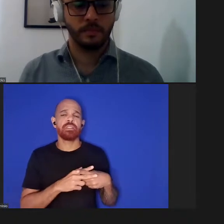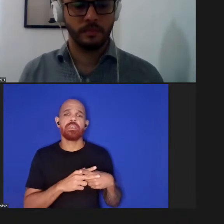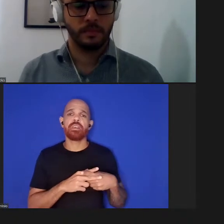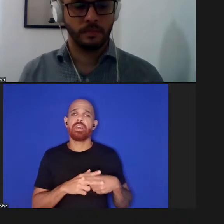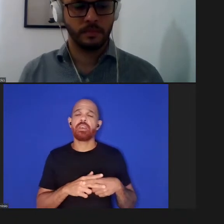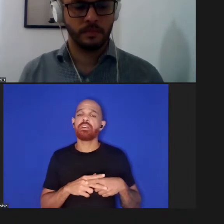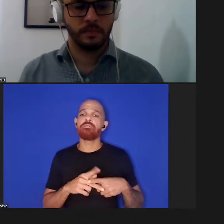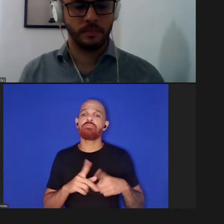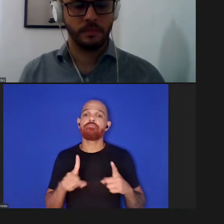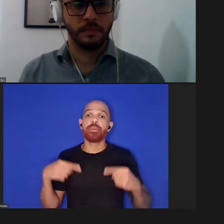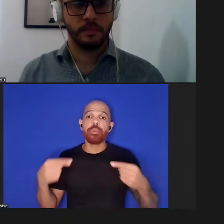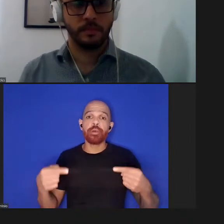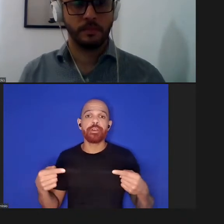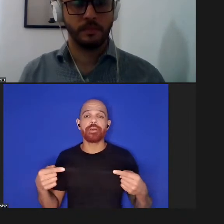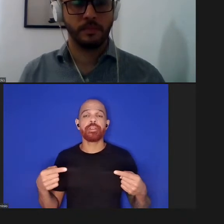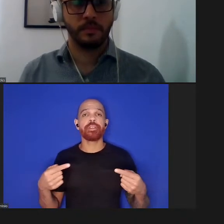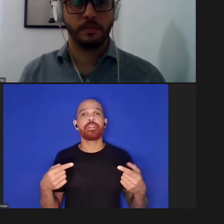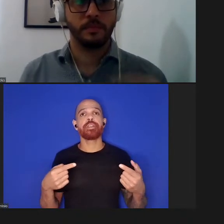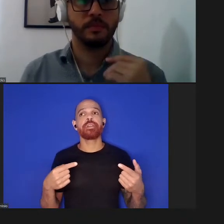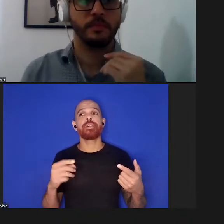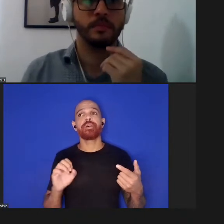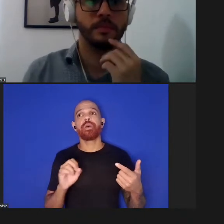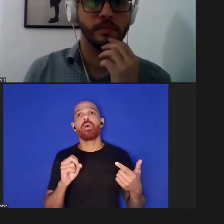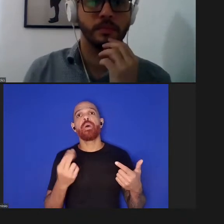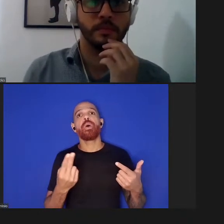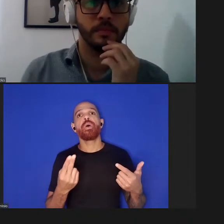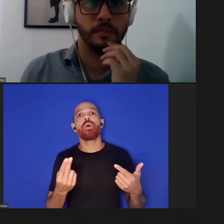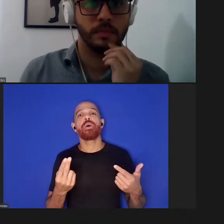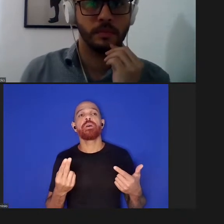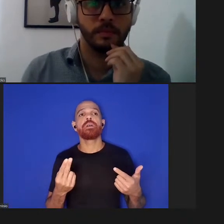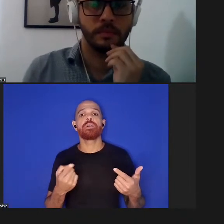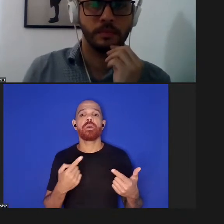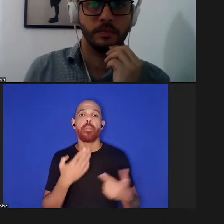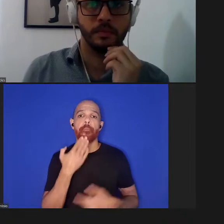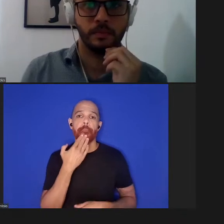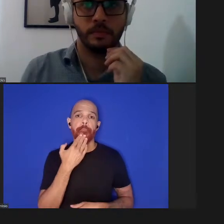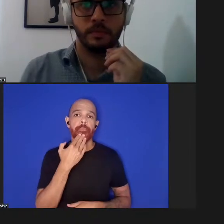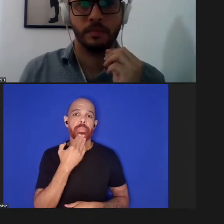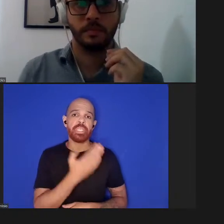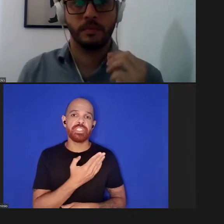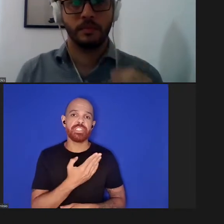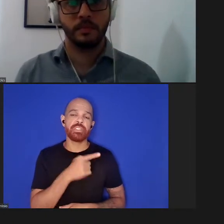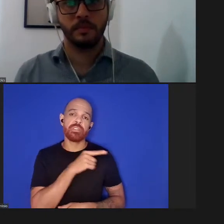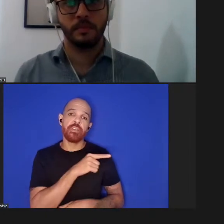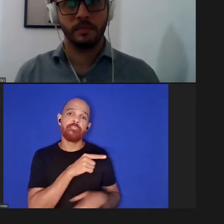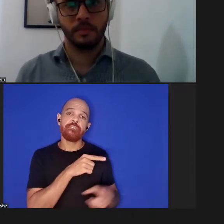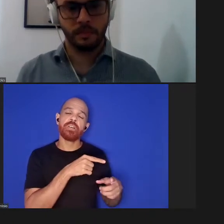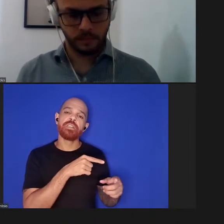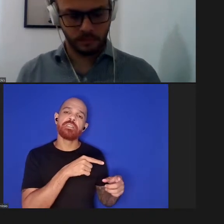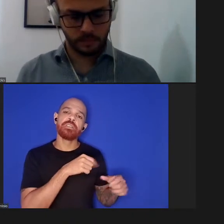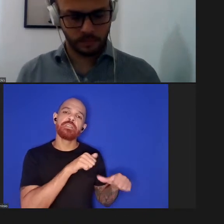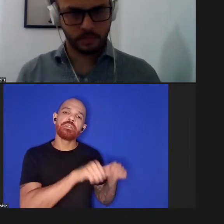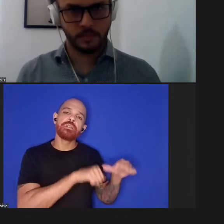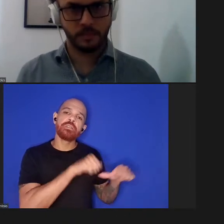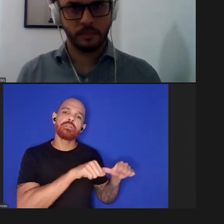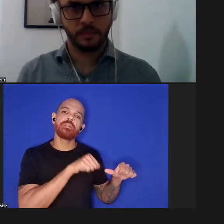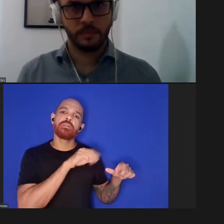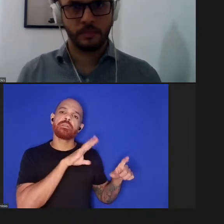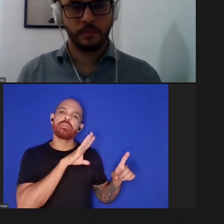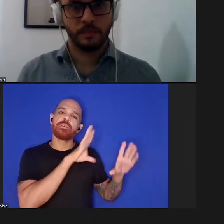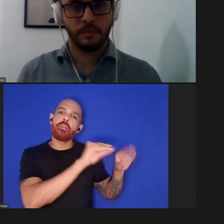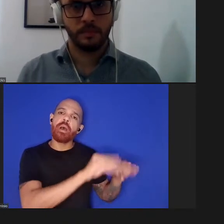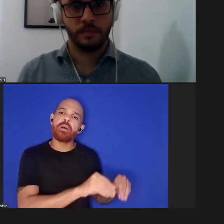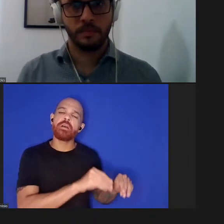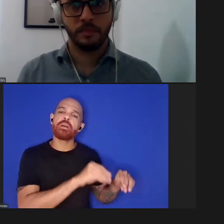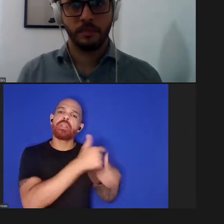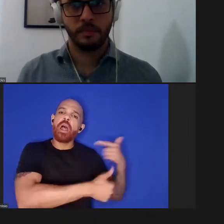ou simplesmente com um pedido para que você trabalhe muito mais antes